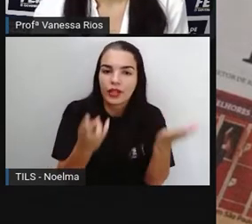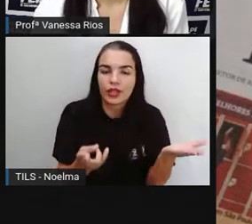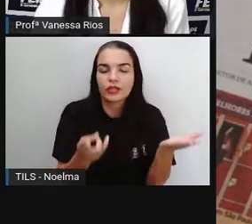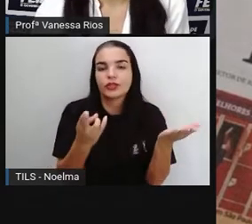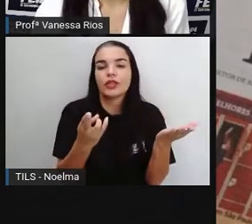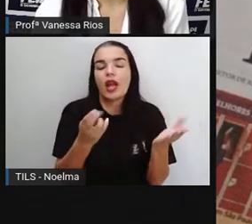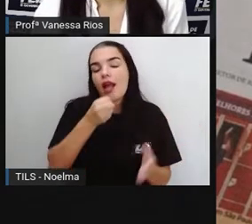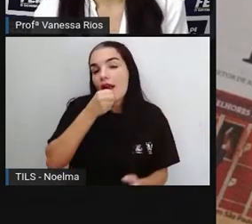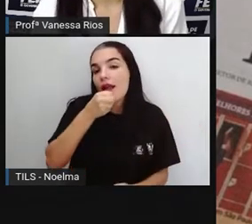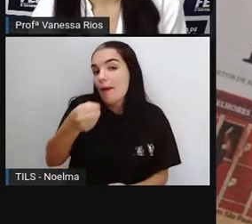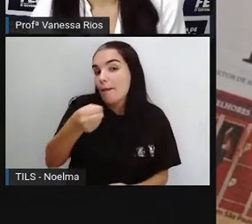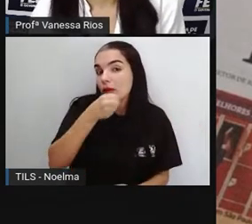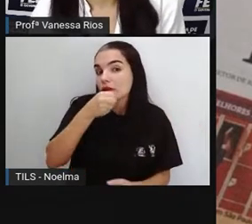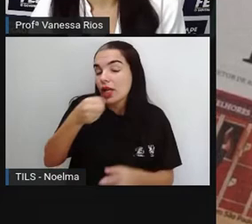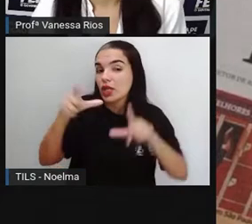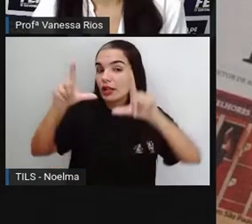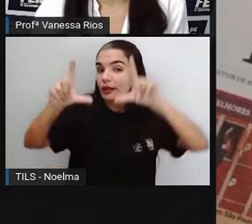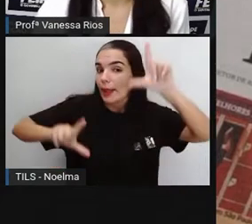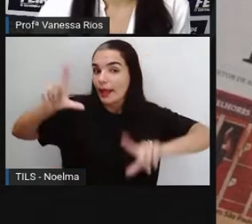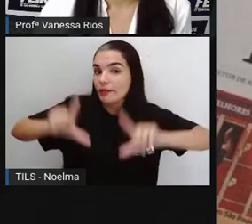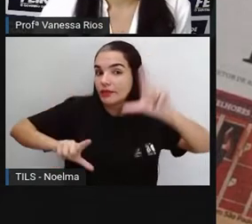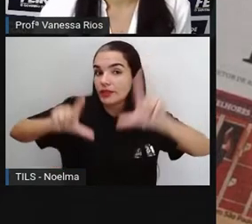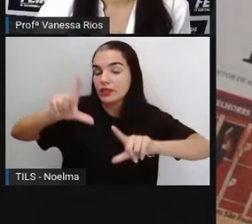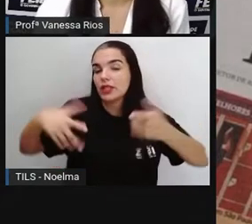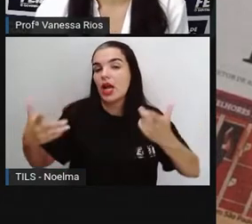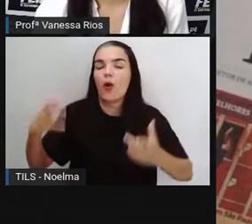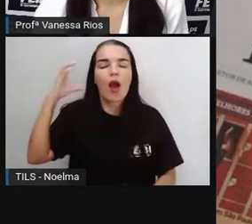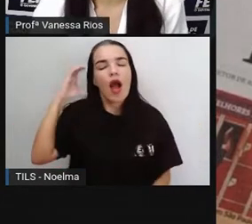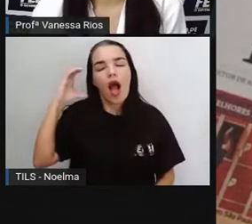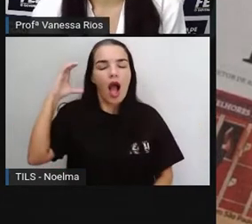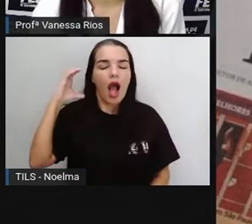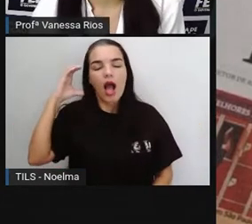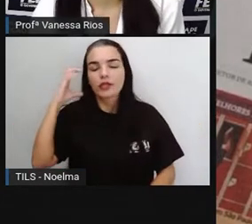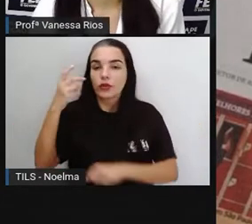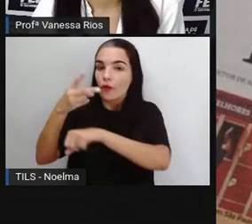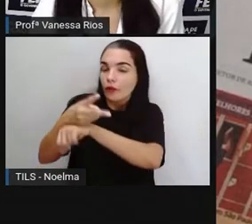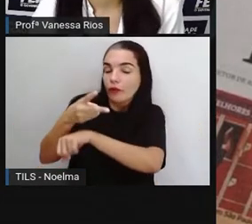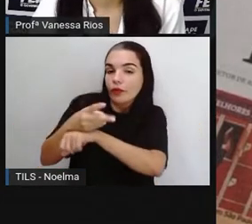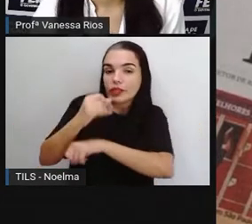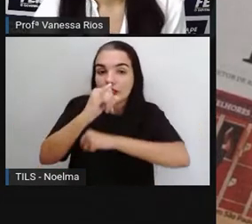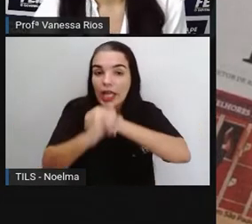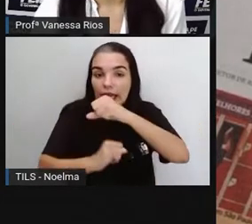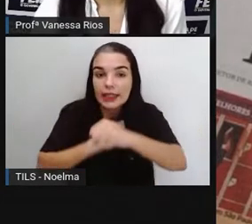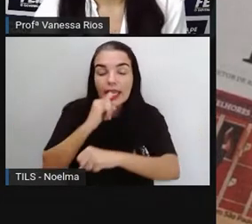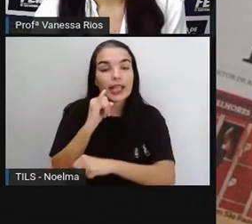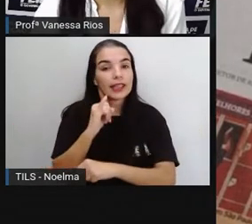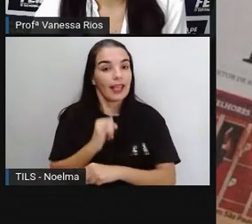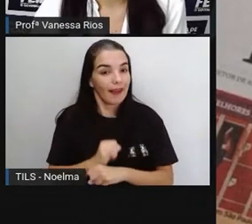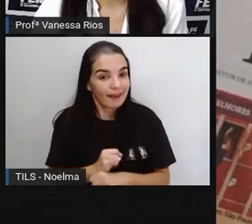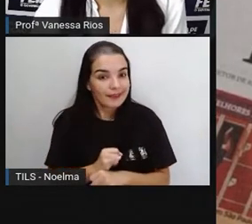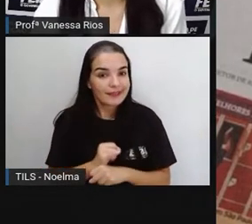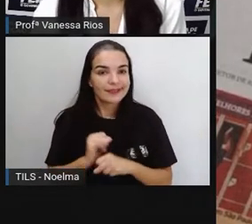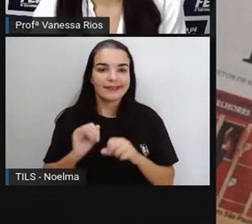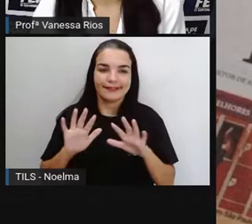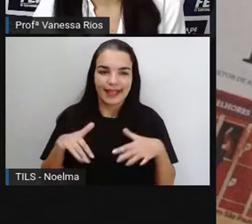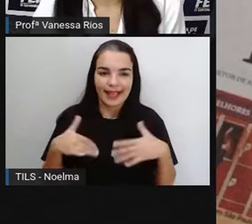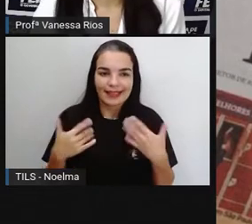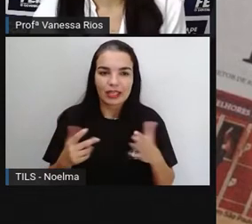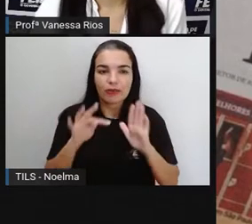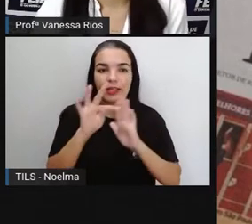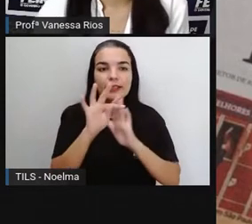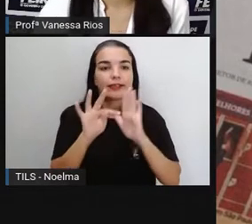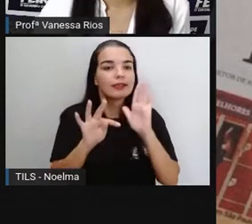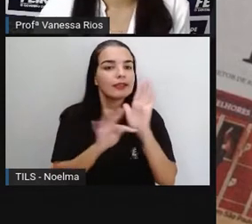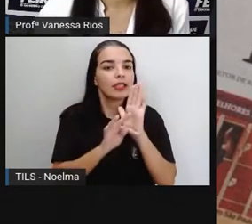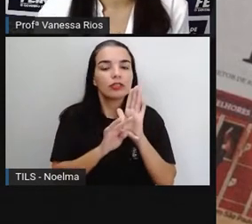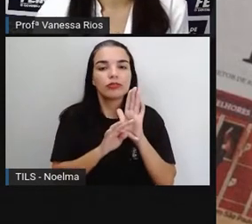trazidas pela televisão, pelo rádio, pelos vídeos na internet. Então, os textos jornalísticos,